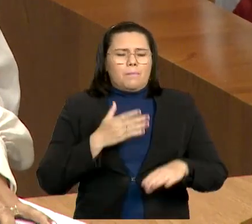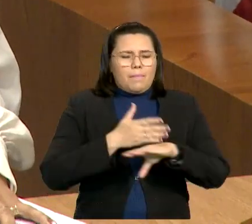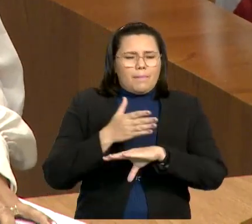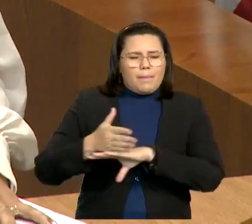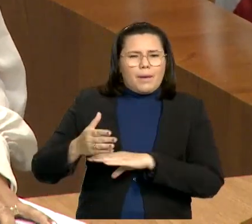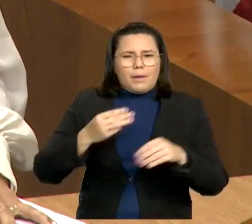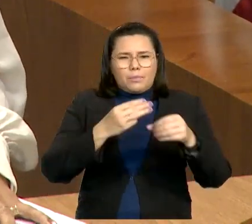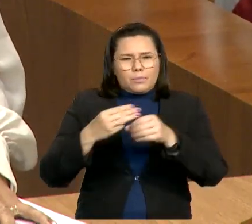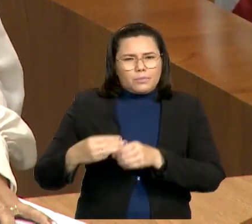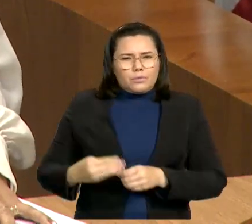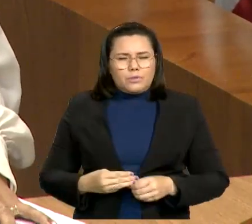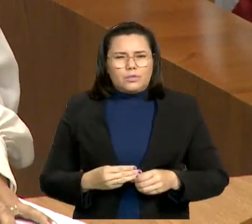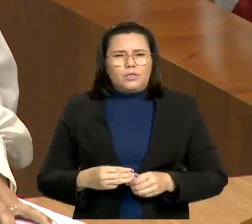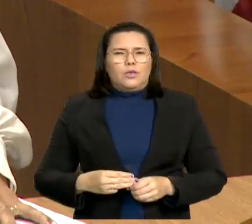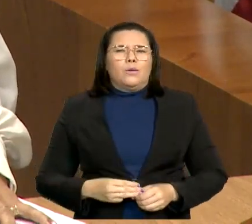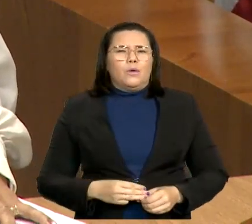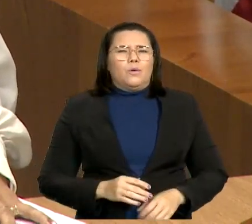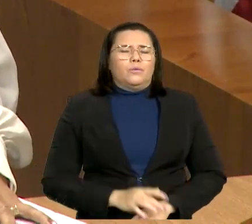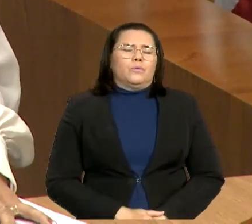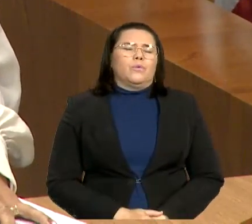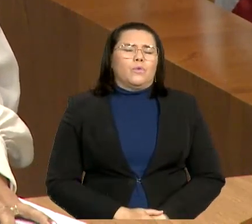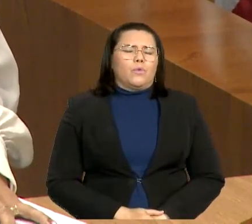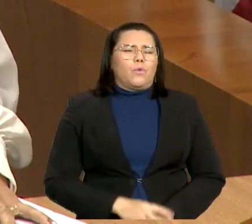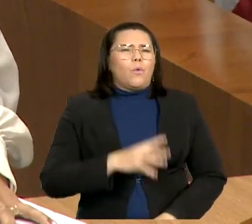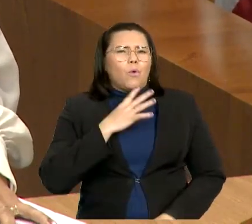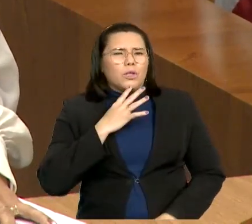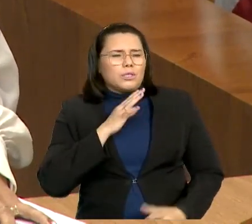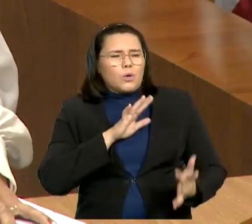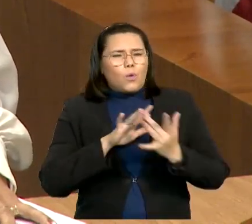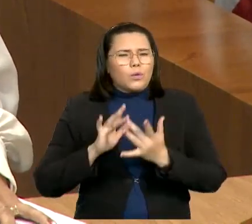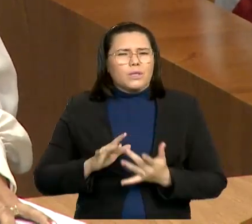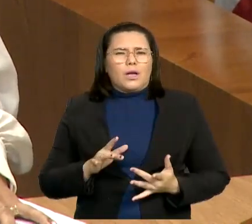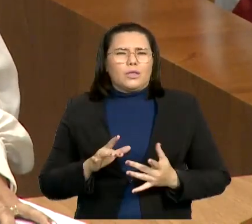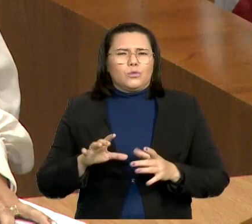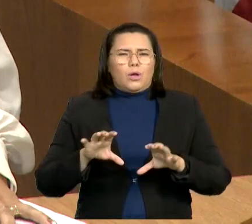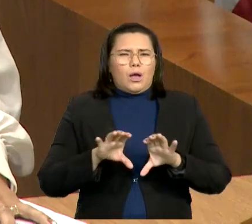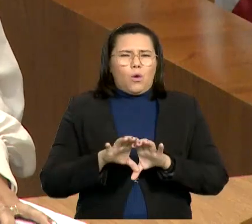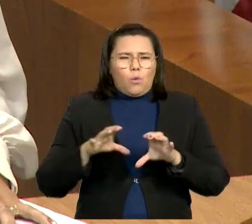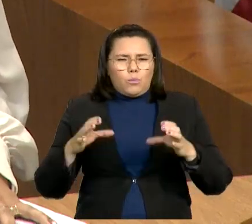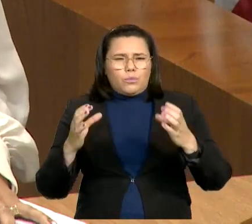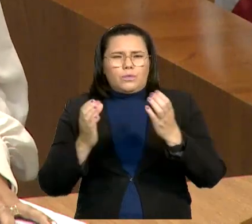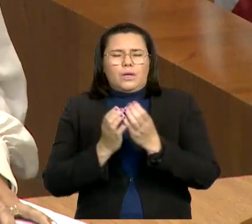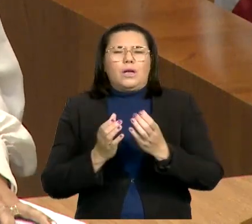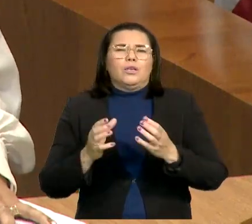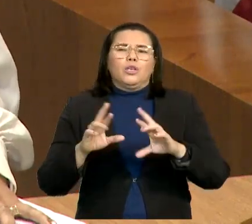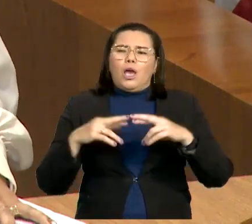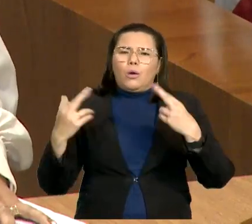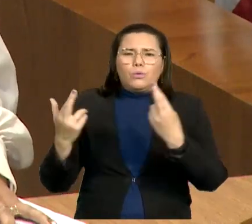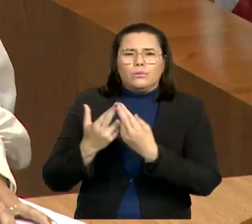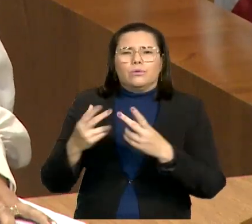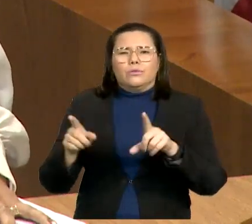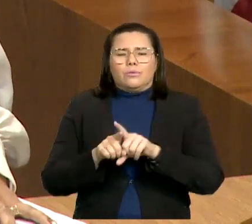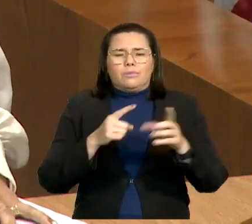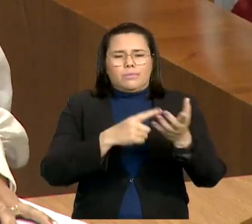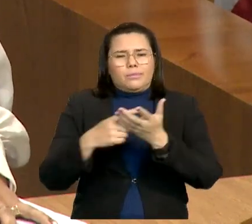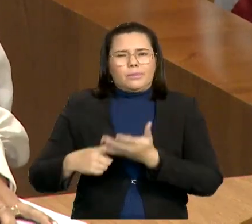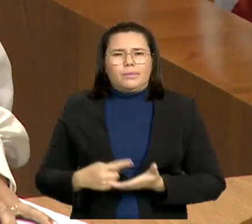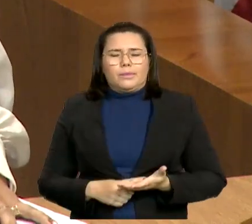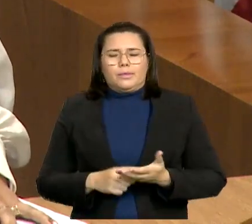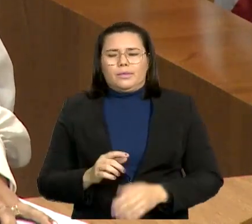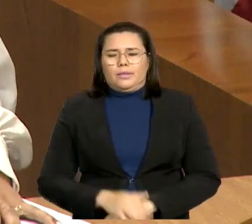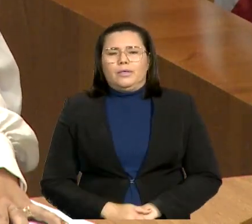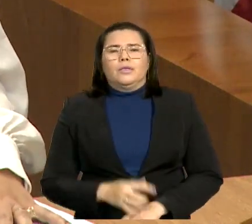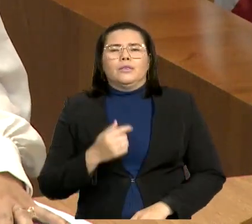municípios, conheci muitas comunidades e todas essas conversas e reuniões resultaram em mais de 400